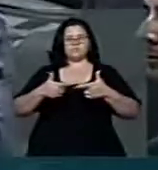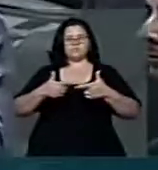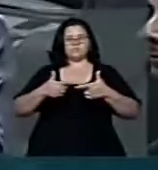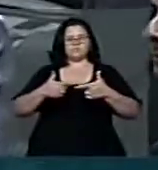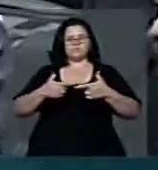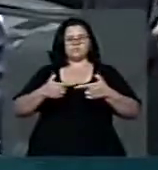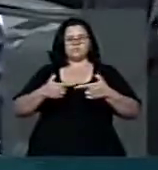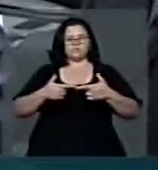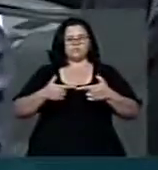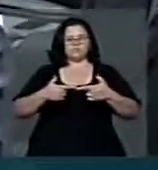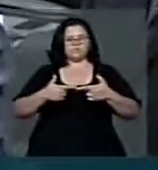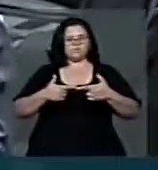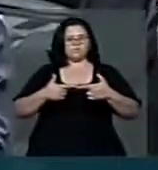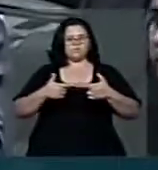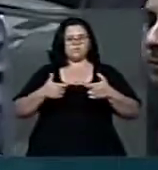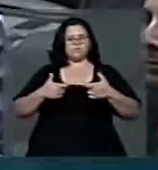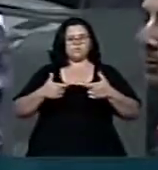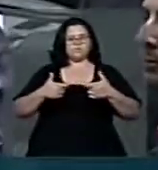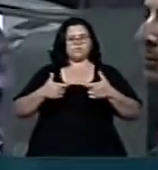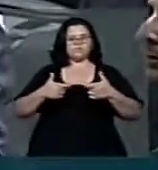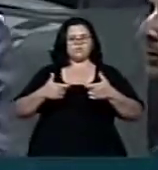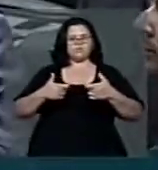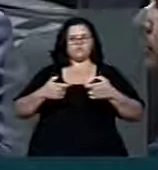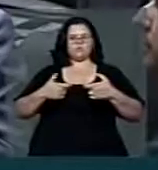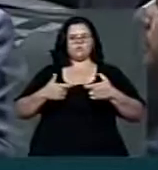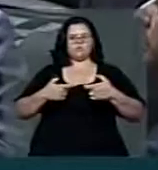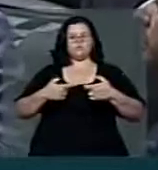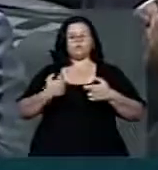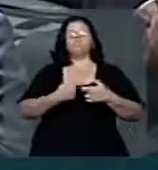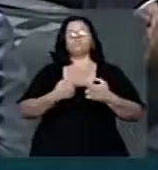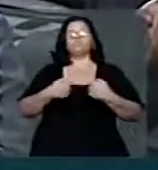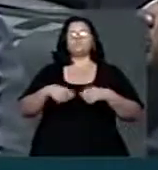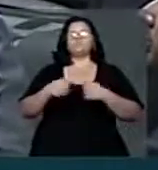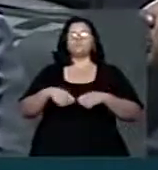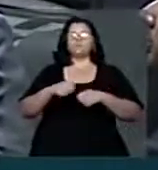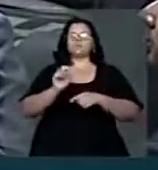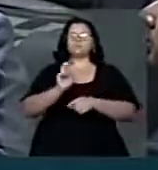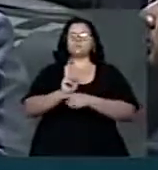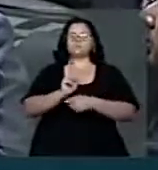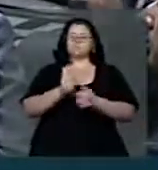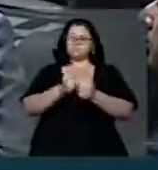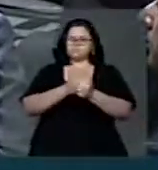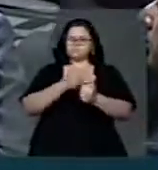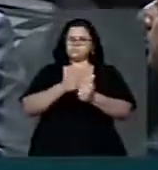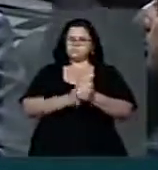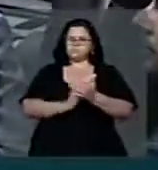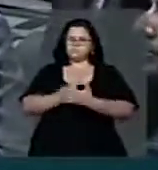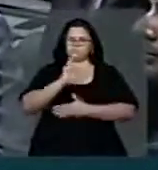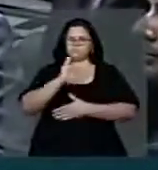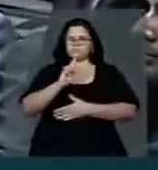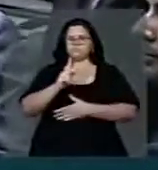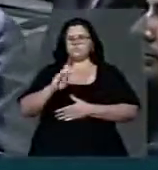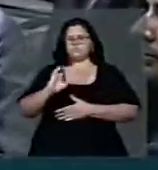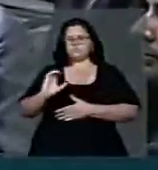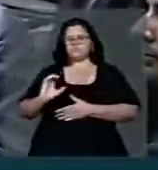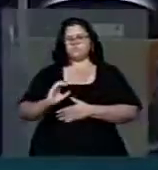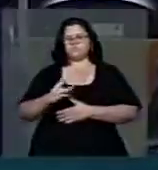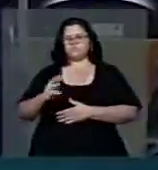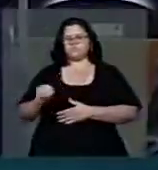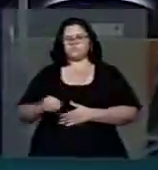combatida, nós precisamos agir com dureza e prezamos também, Presidente, aprovar a PEC 300, que é trazer dignidade para os nossos policiais.